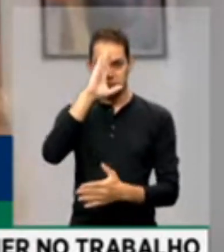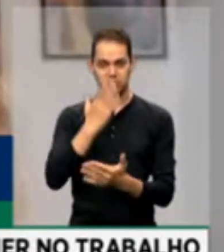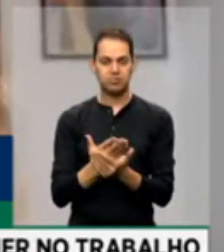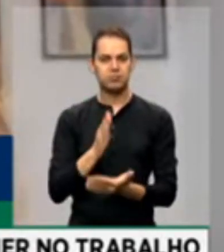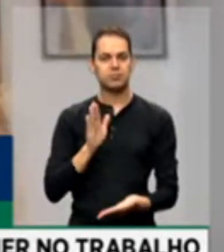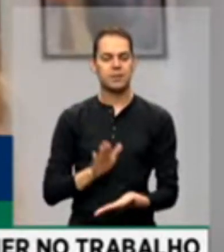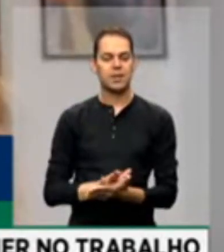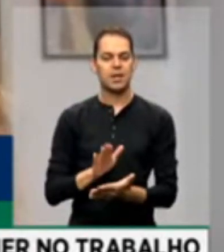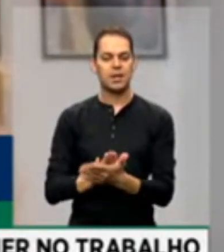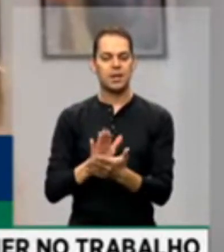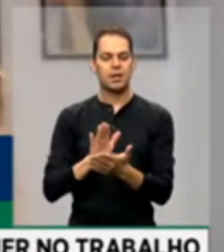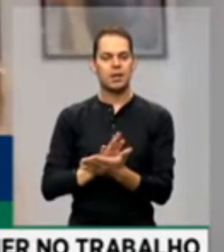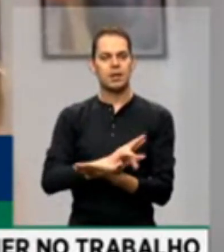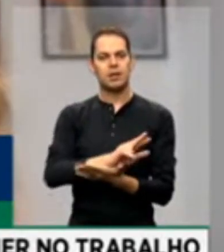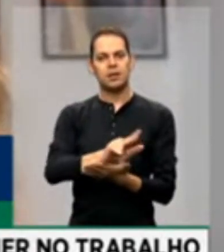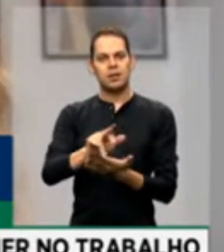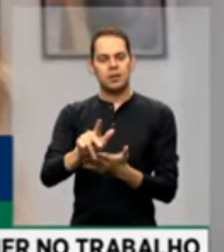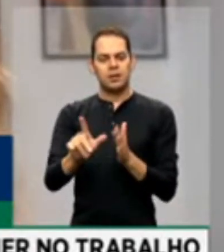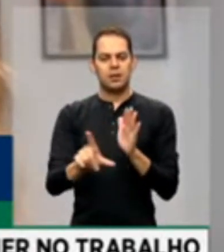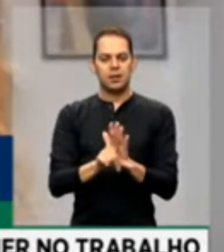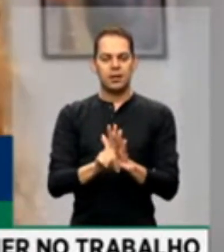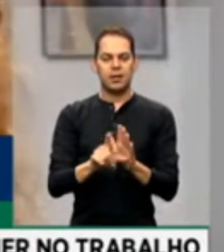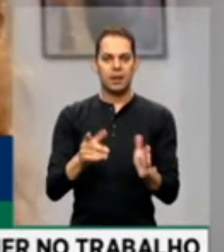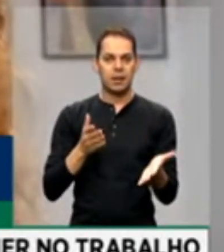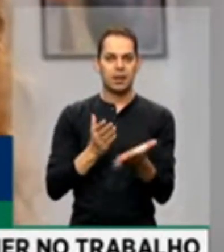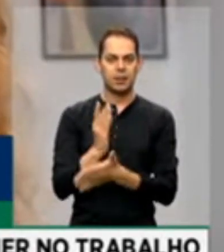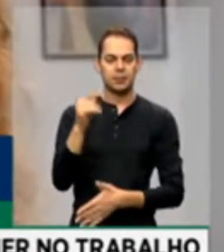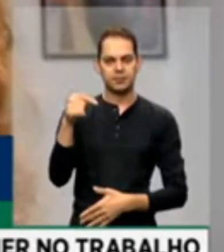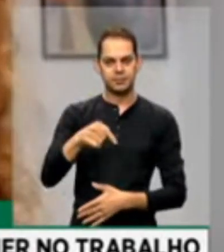parabéns a essas e outras leis que possamos aprovar no Parlamento Brasileiro.